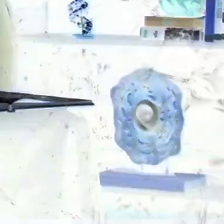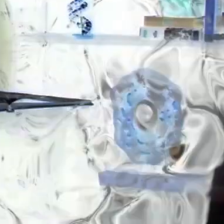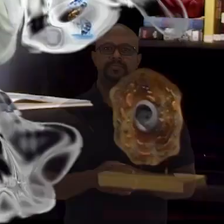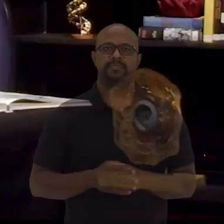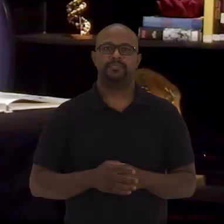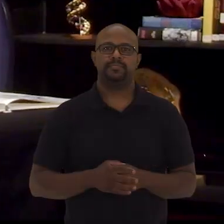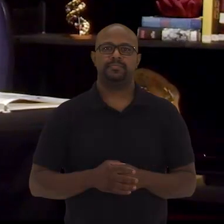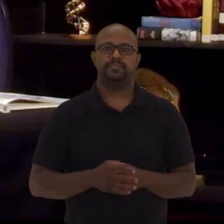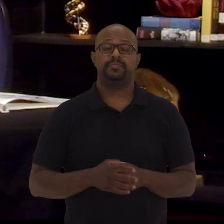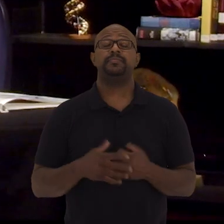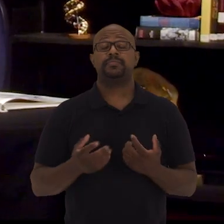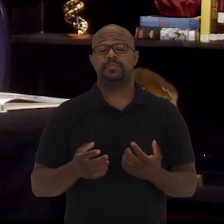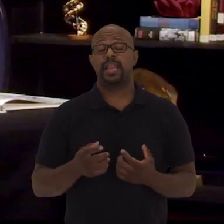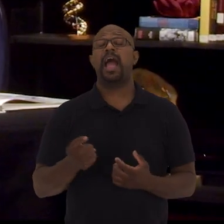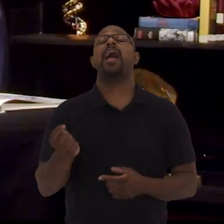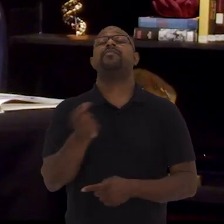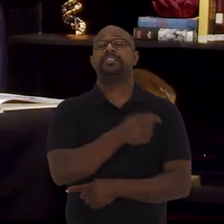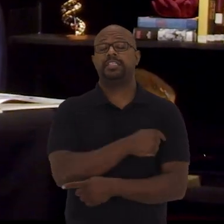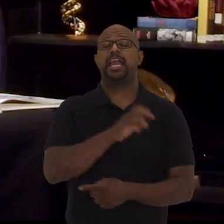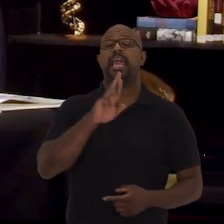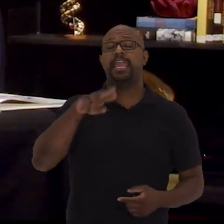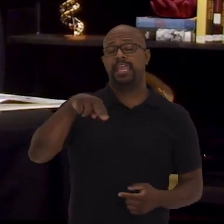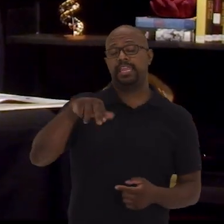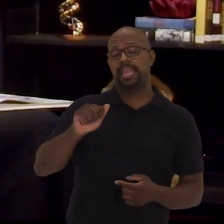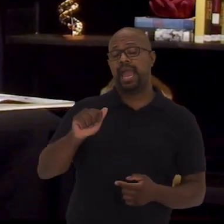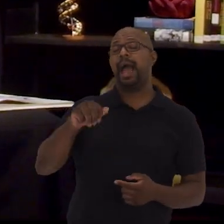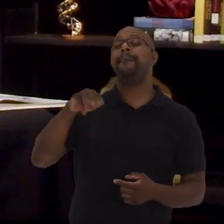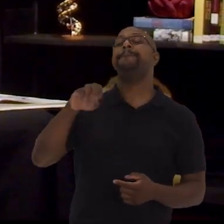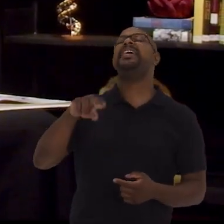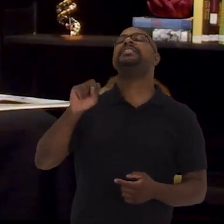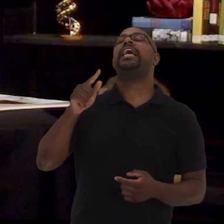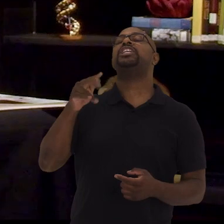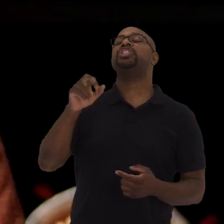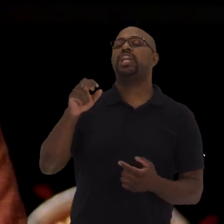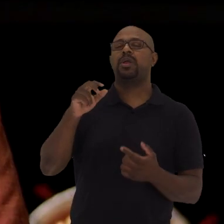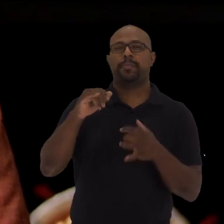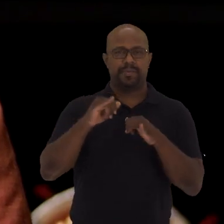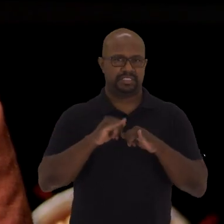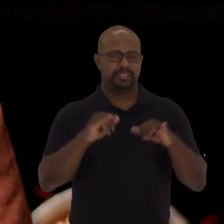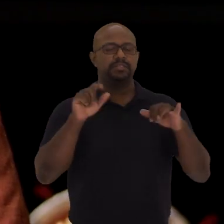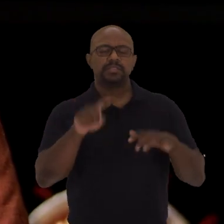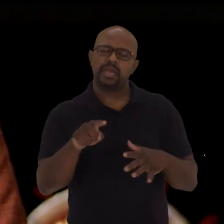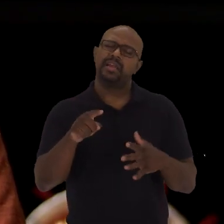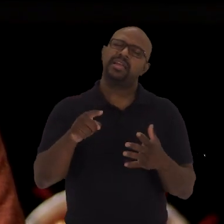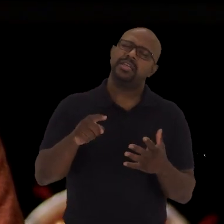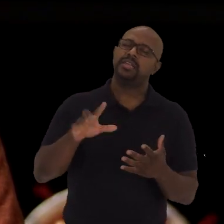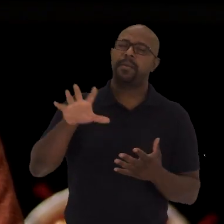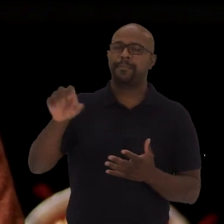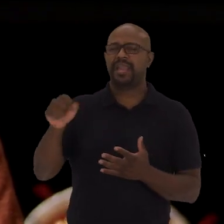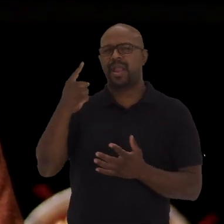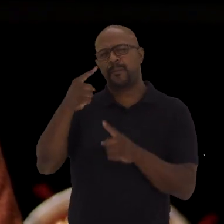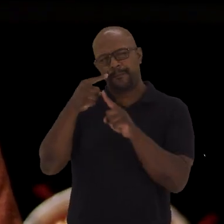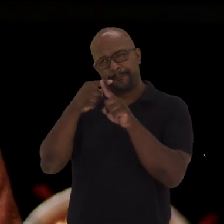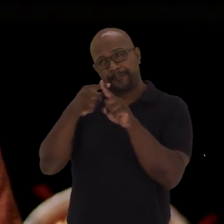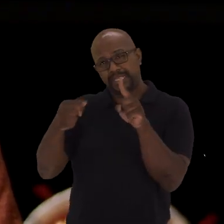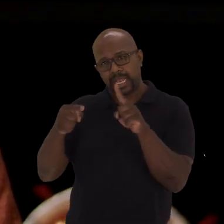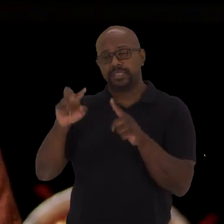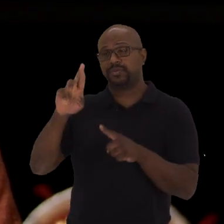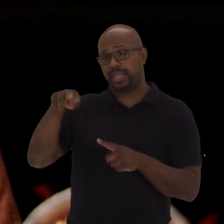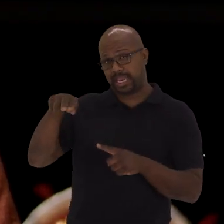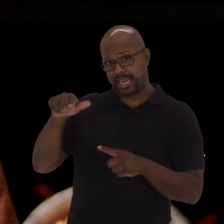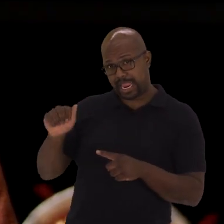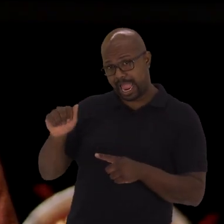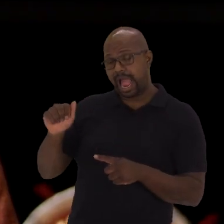coronavírus As vacinas de RNA mensageiro São baseadas Em que a gente pega um pedaço Do RNA